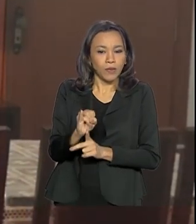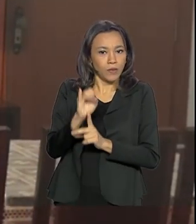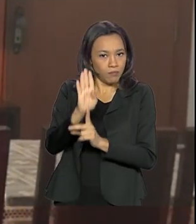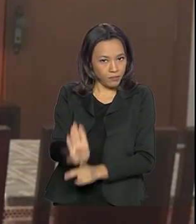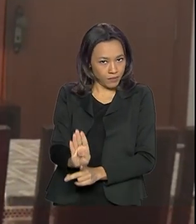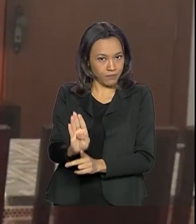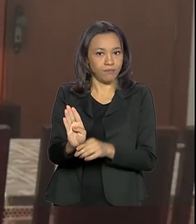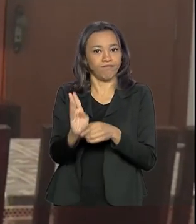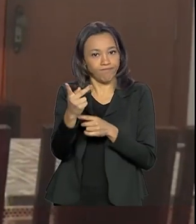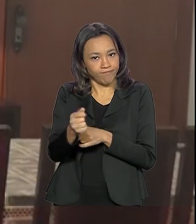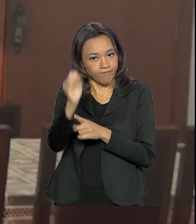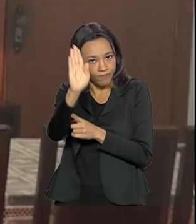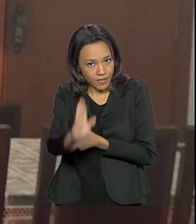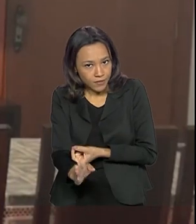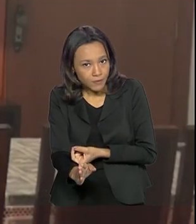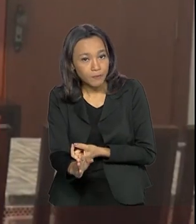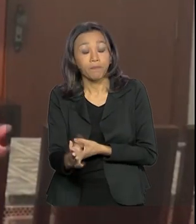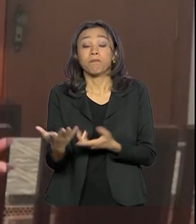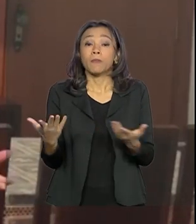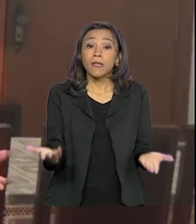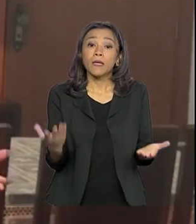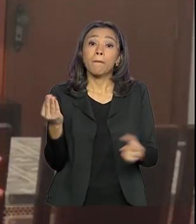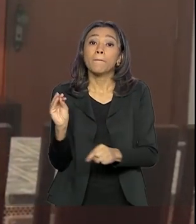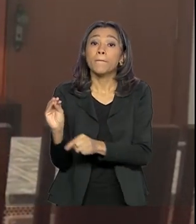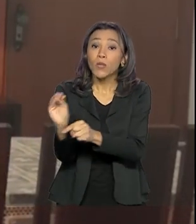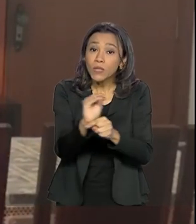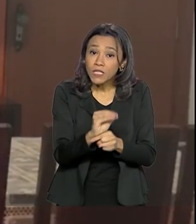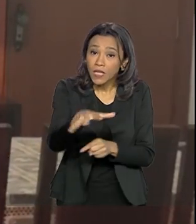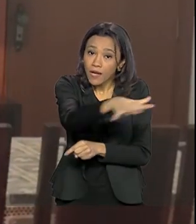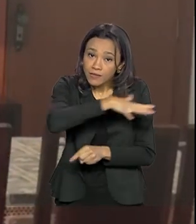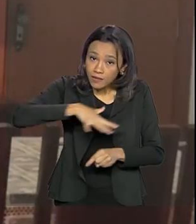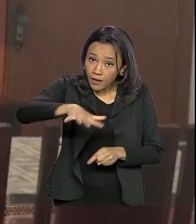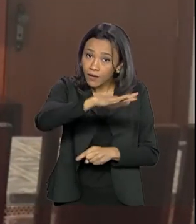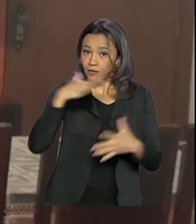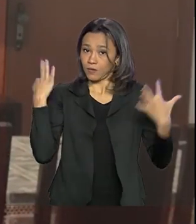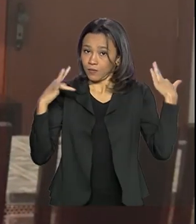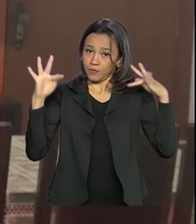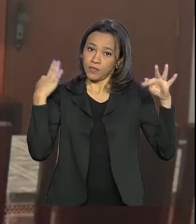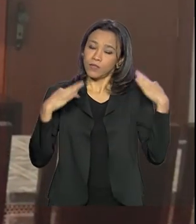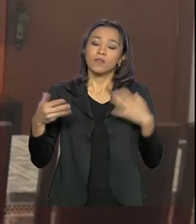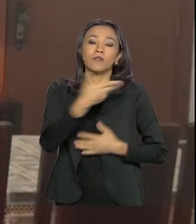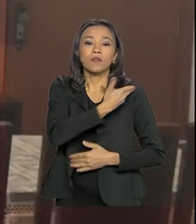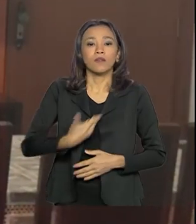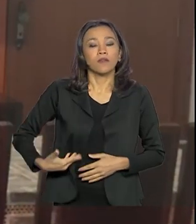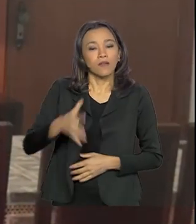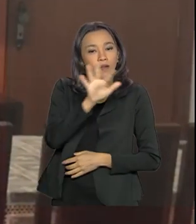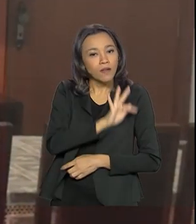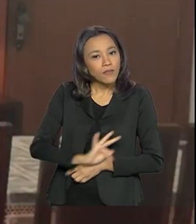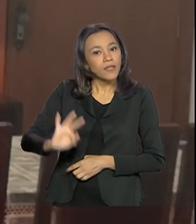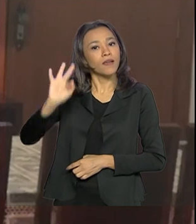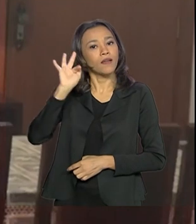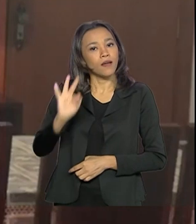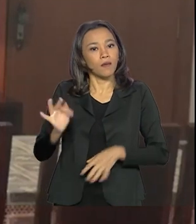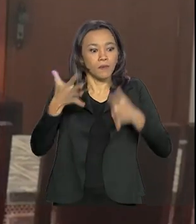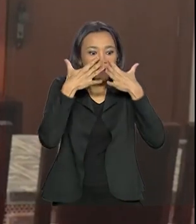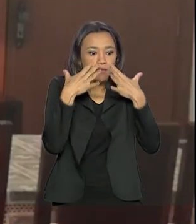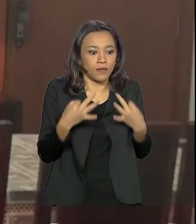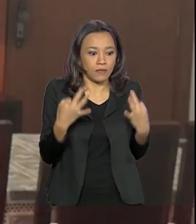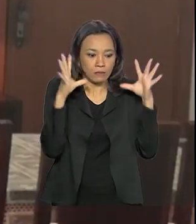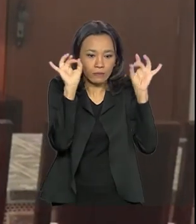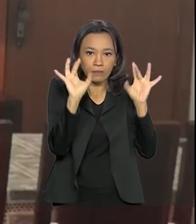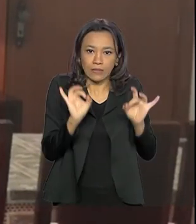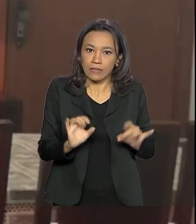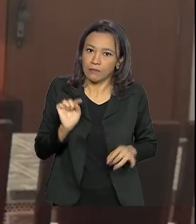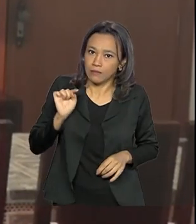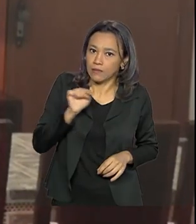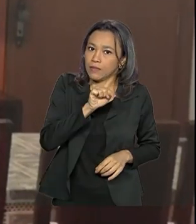e riquezas produzidos no país. E para proteger a cadeia produtiva do turismo, o governo federal dedicou atenção especial ao setor